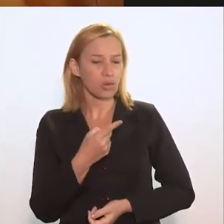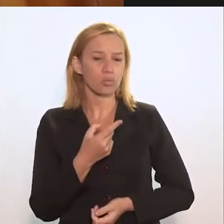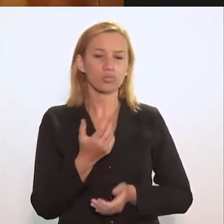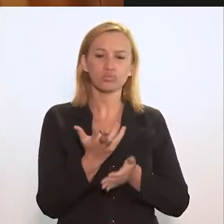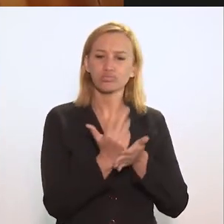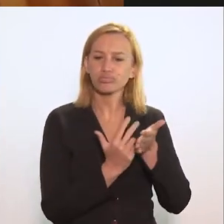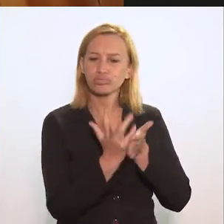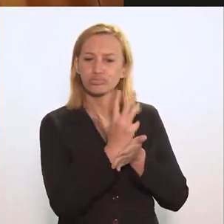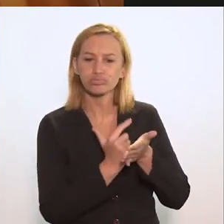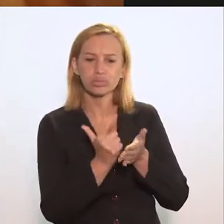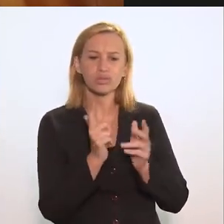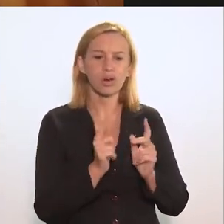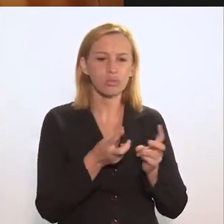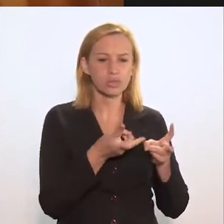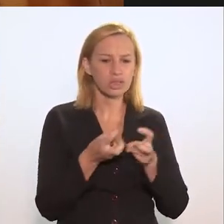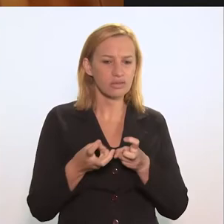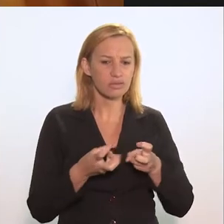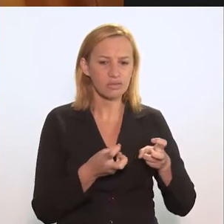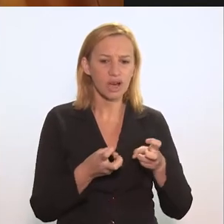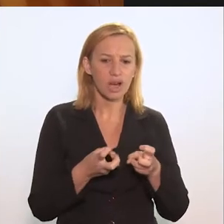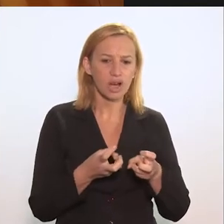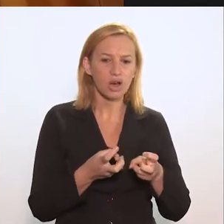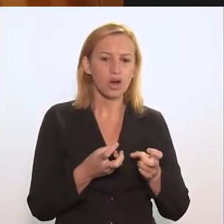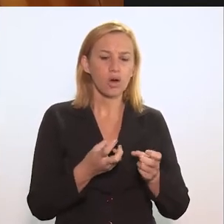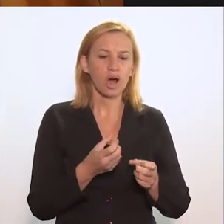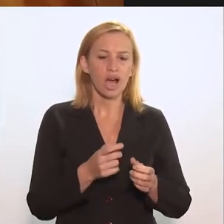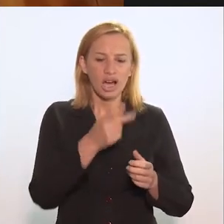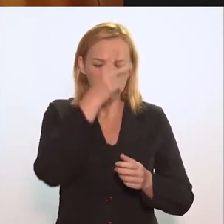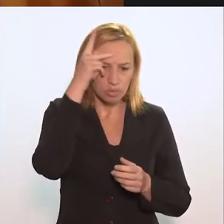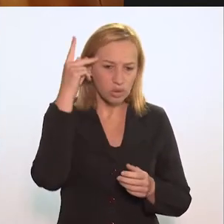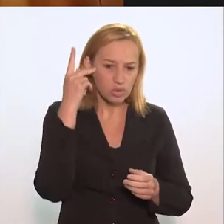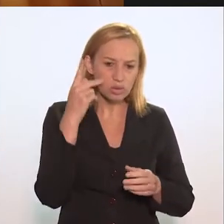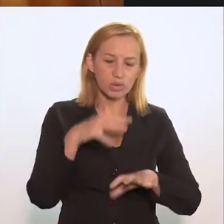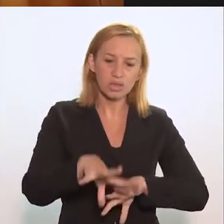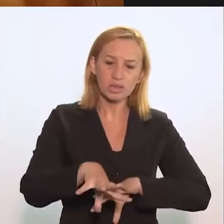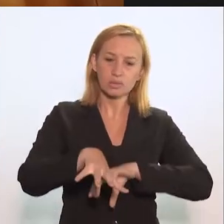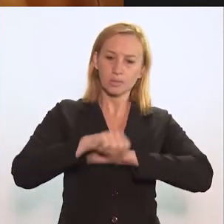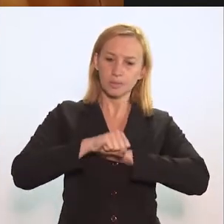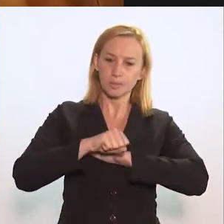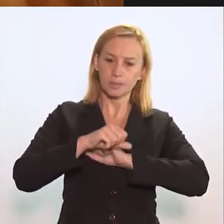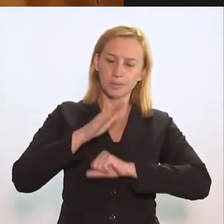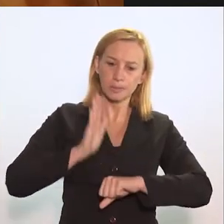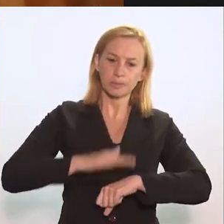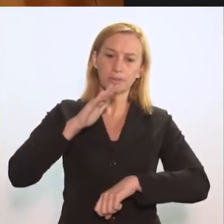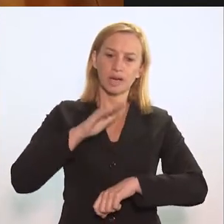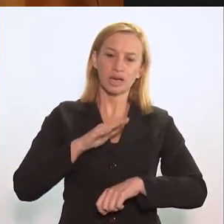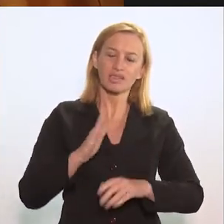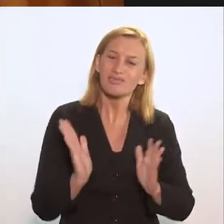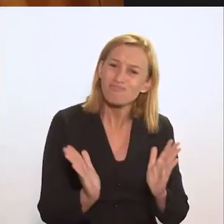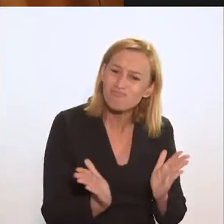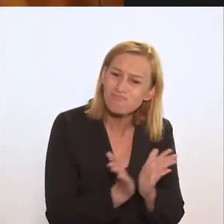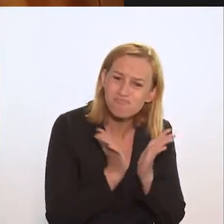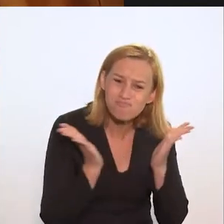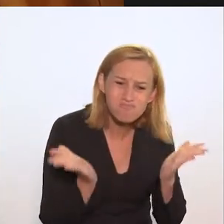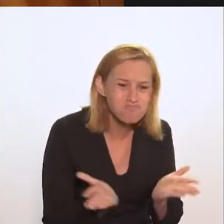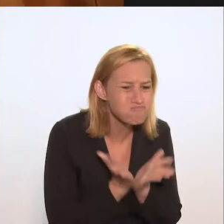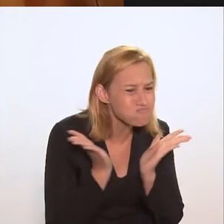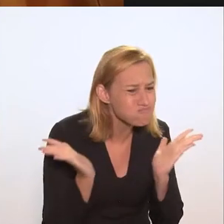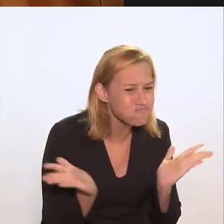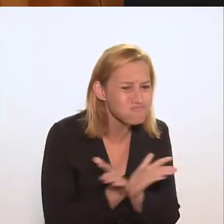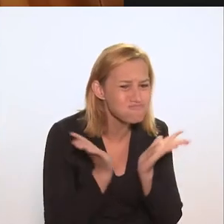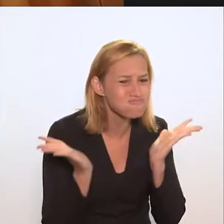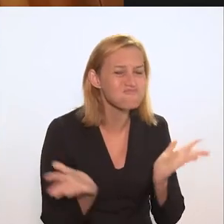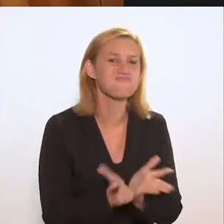E, quando você vai olhar um pouquinho para esse mapa, você vai ver que as populações que são mais atingidas e que têm um desfecho mais trágico são justamente as